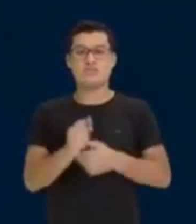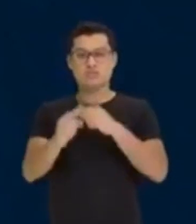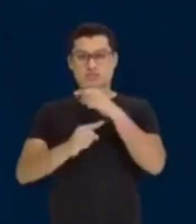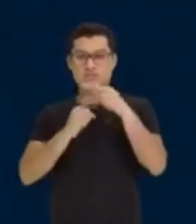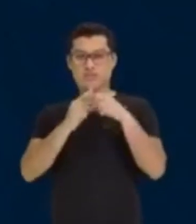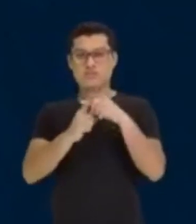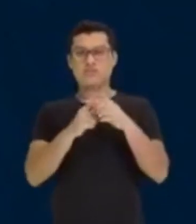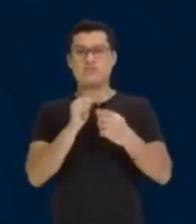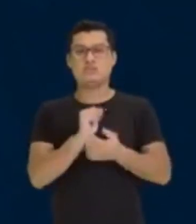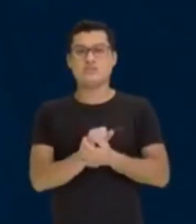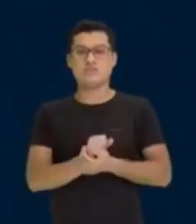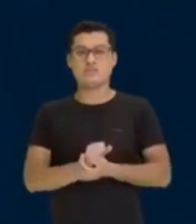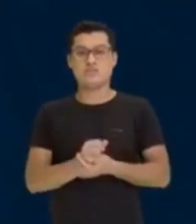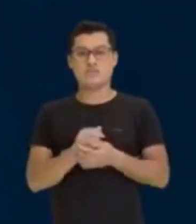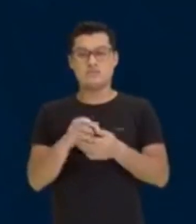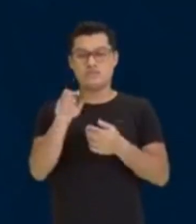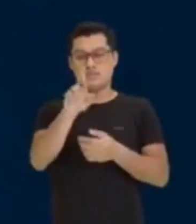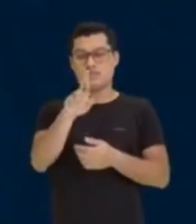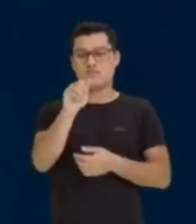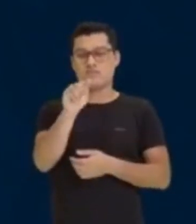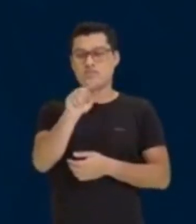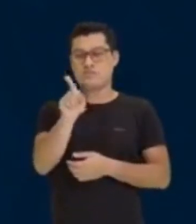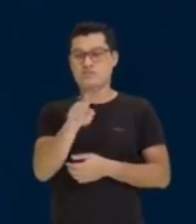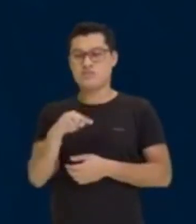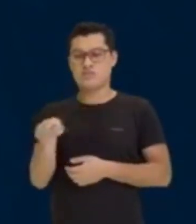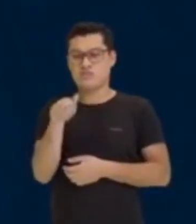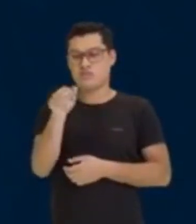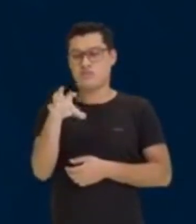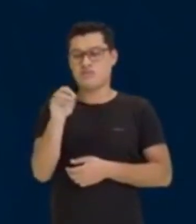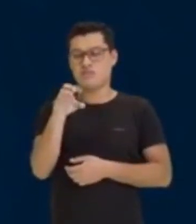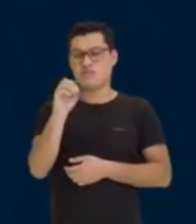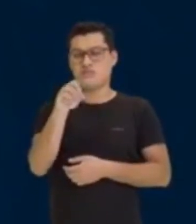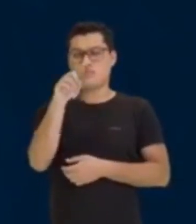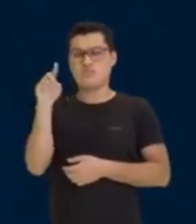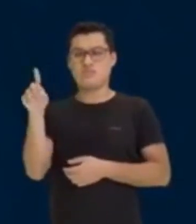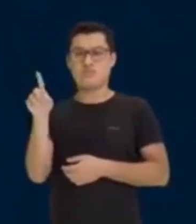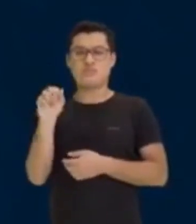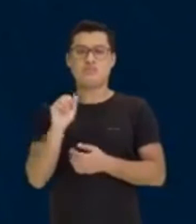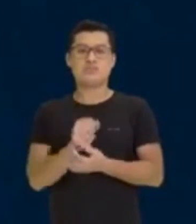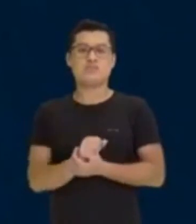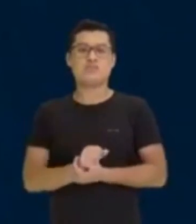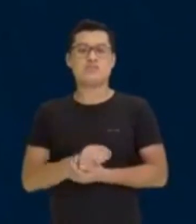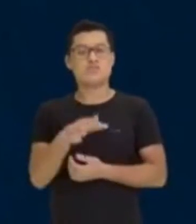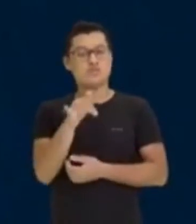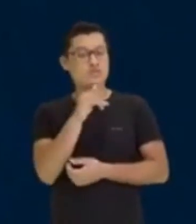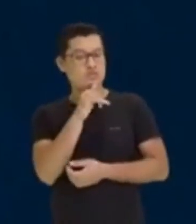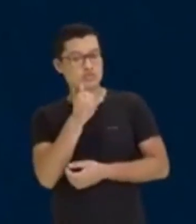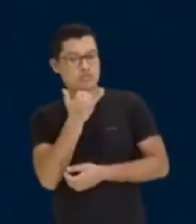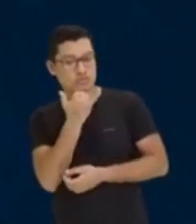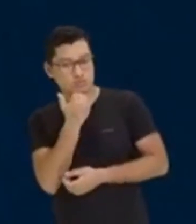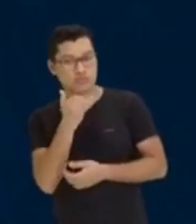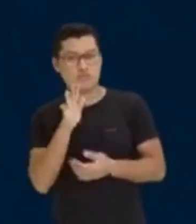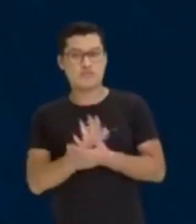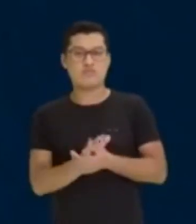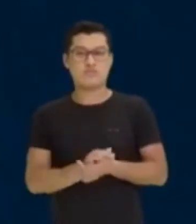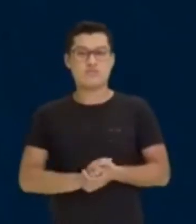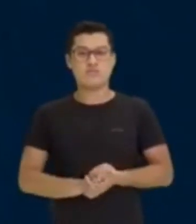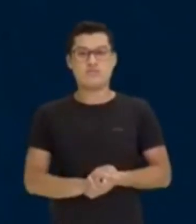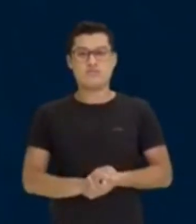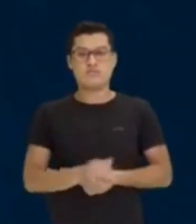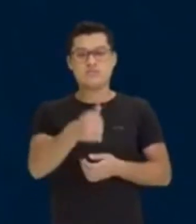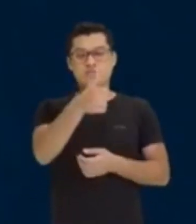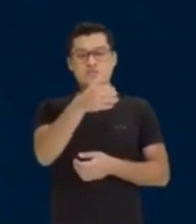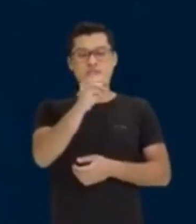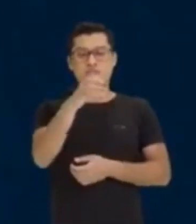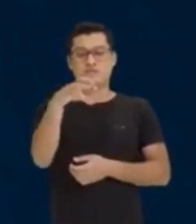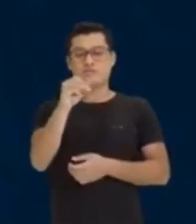por uma fração, por uma razão, onde o maior, o de cima, numerador, no caso, desculpa, onde o numerador, o de cima, é o menor